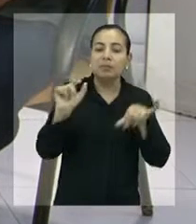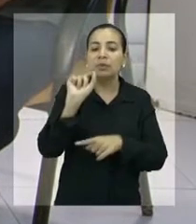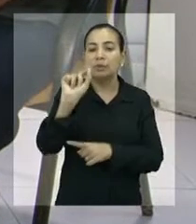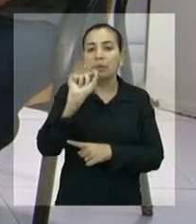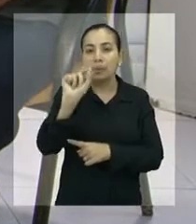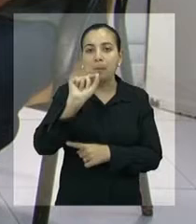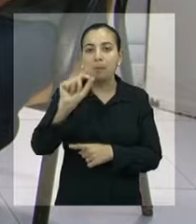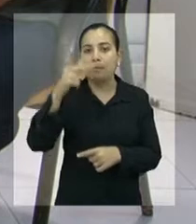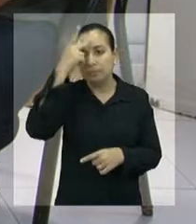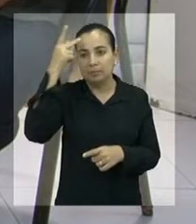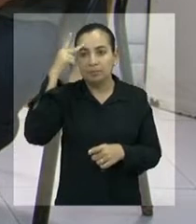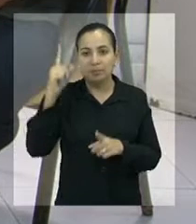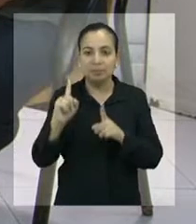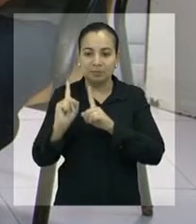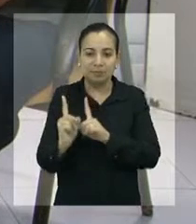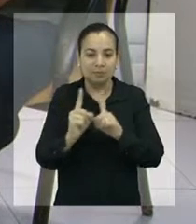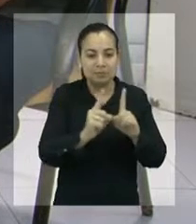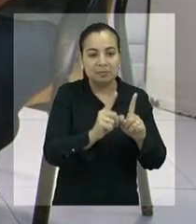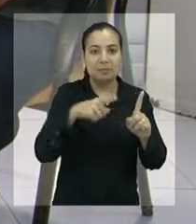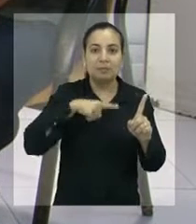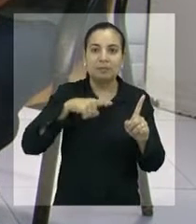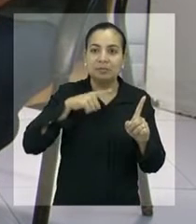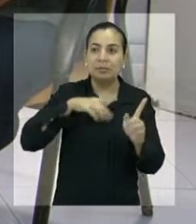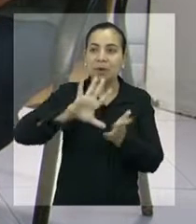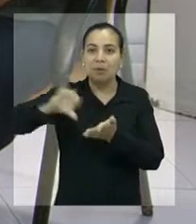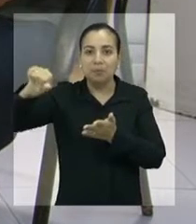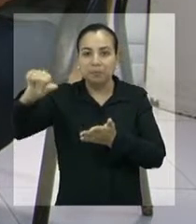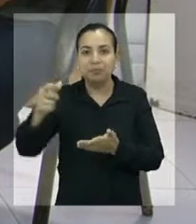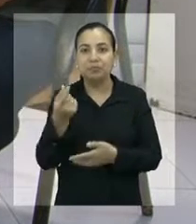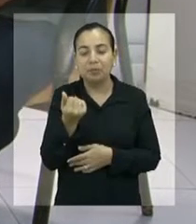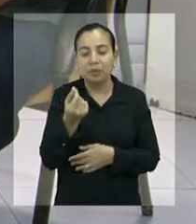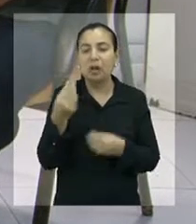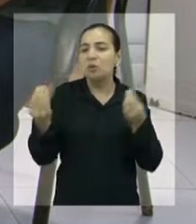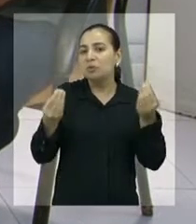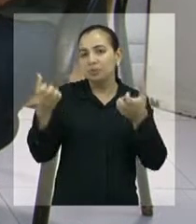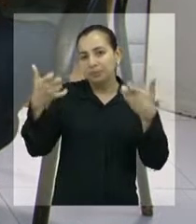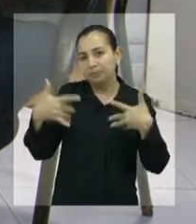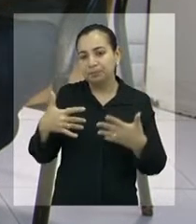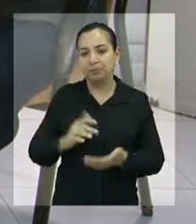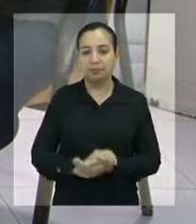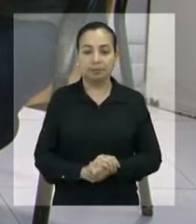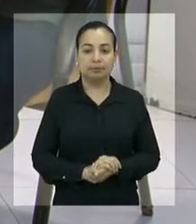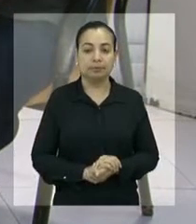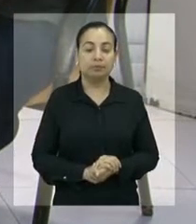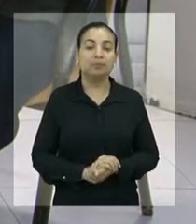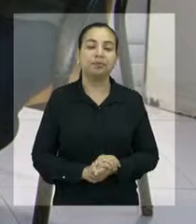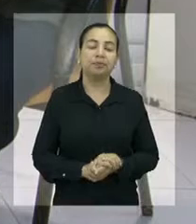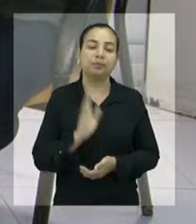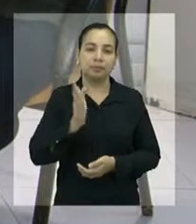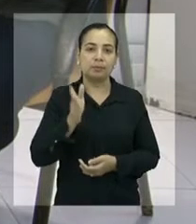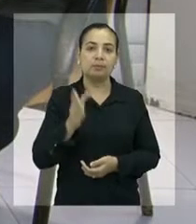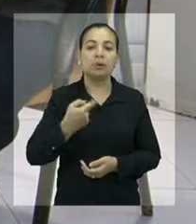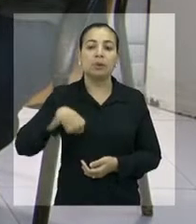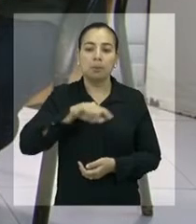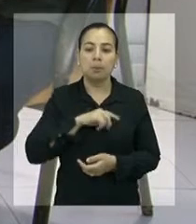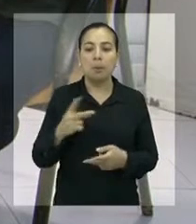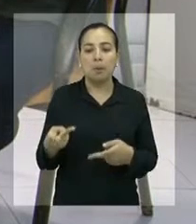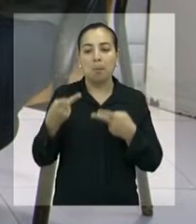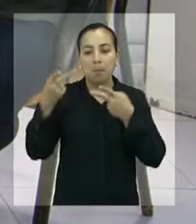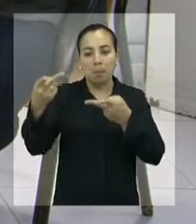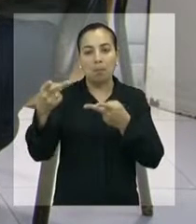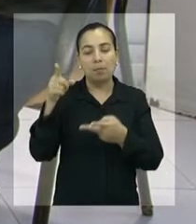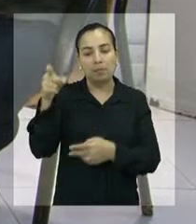bancária, a pessoa, às vezes, até assassinada. Gostaria que o senhor falasse sobre isso. Nós tivemos a visita de um representante da